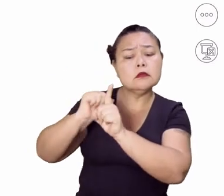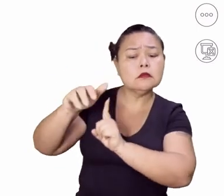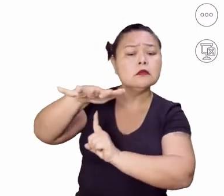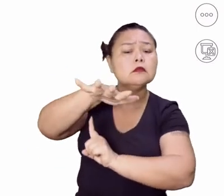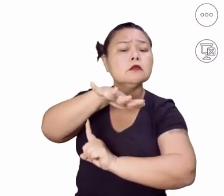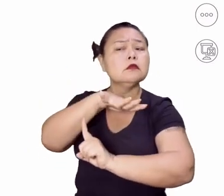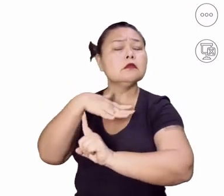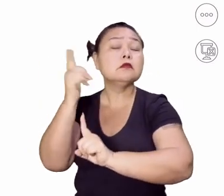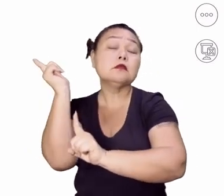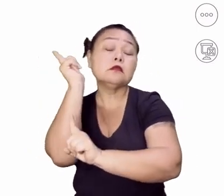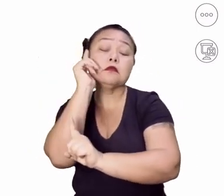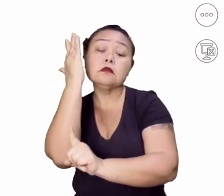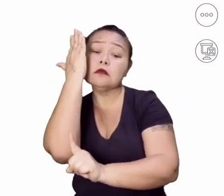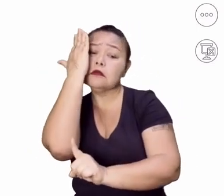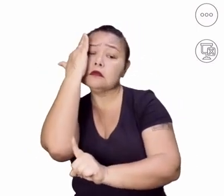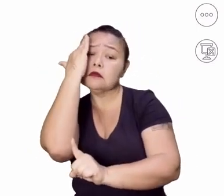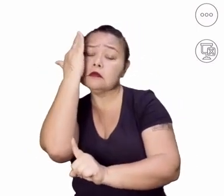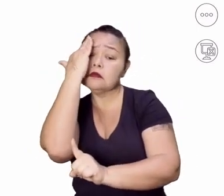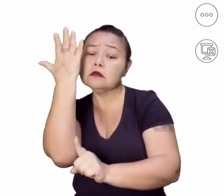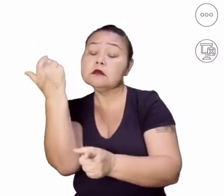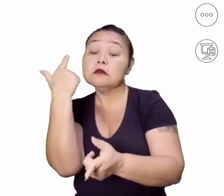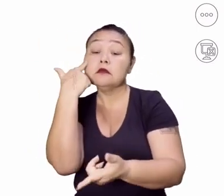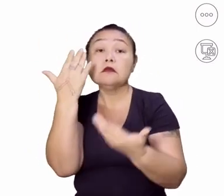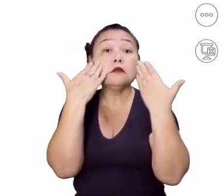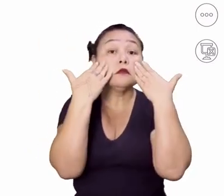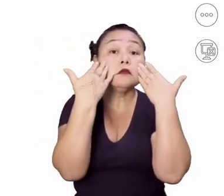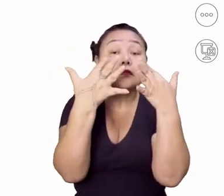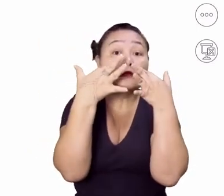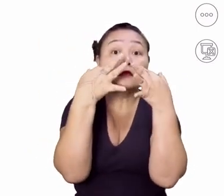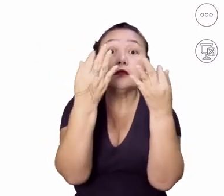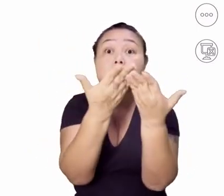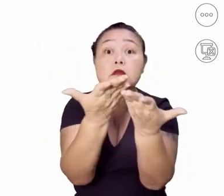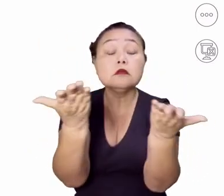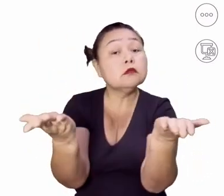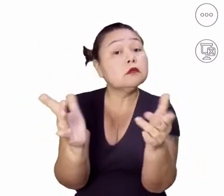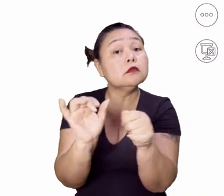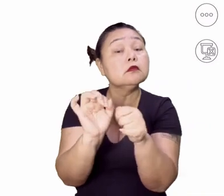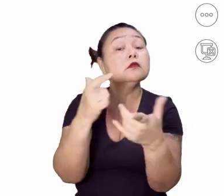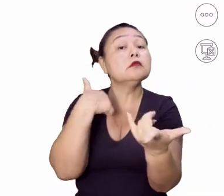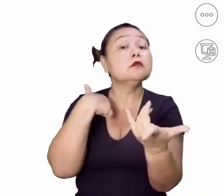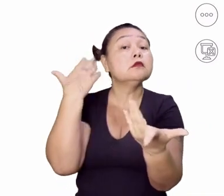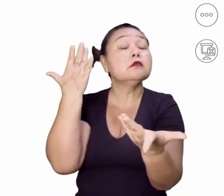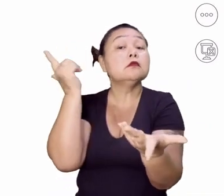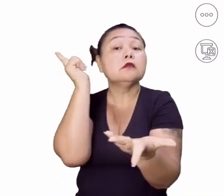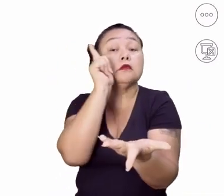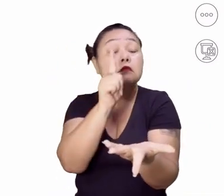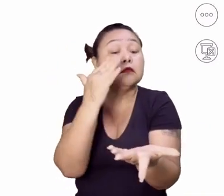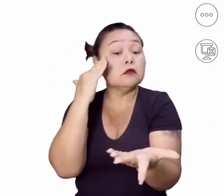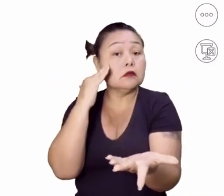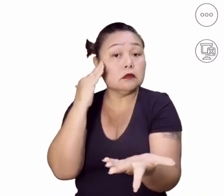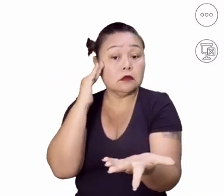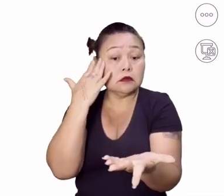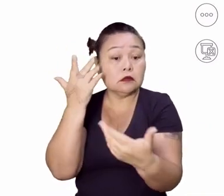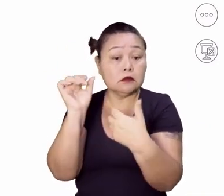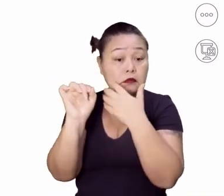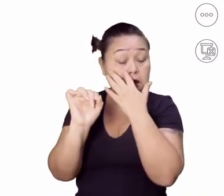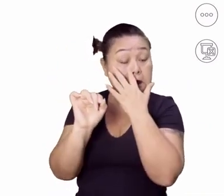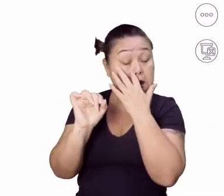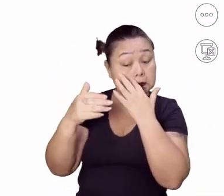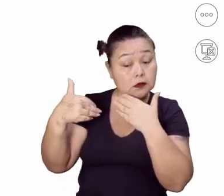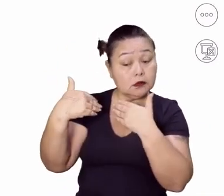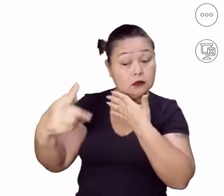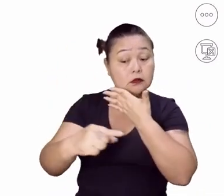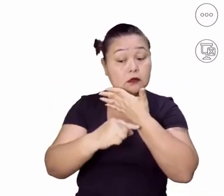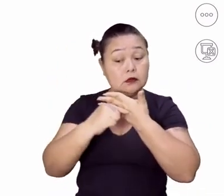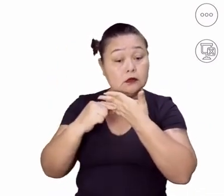consegue entender através dessas novas realidades? A gente consegue entender, a partir aí do Hobbit Castle,